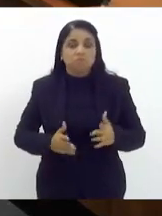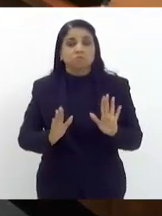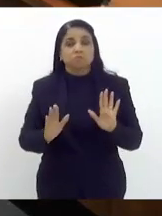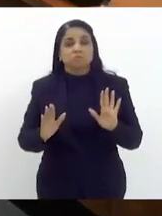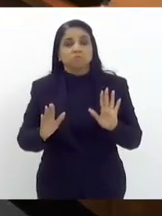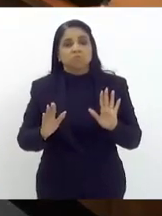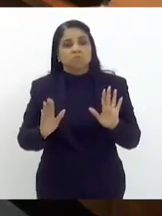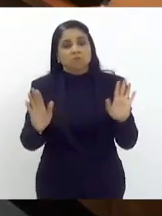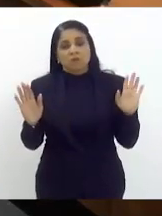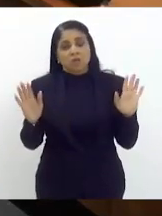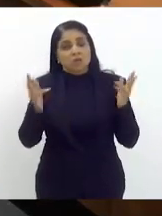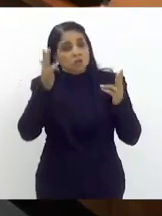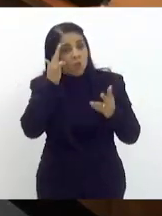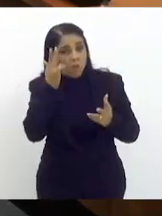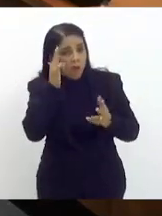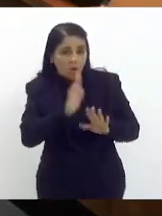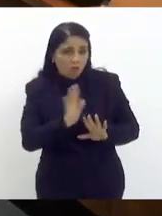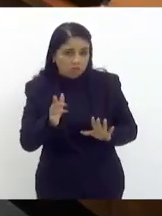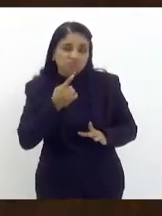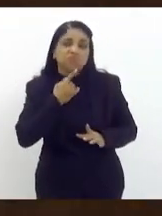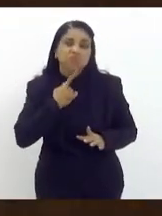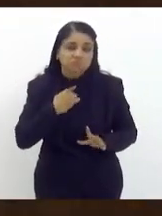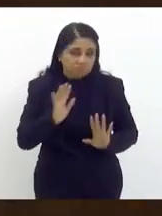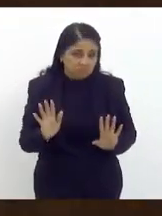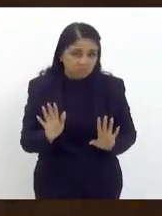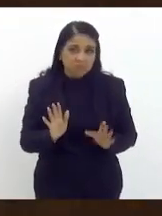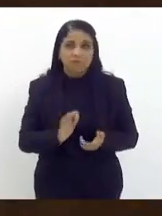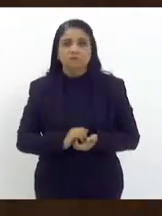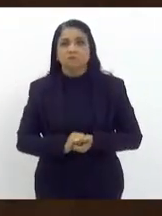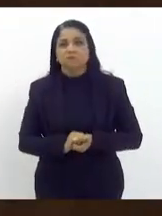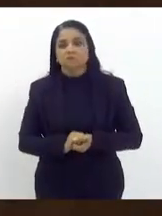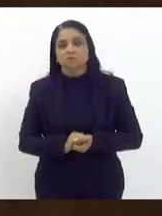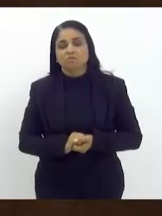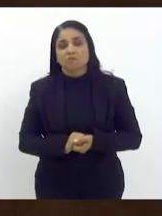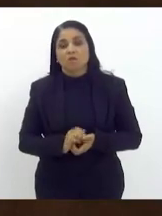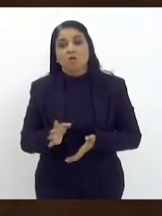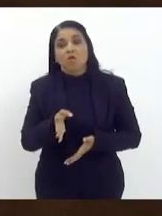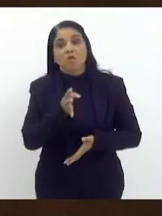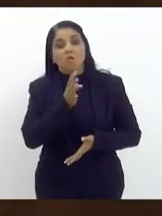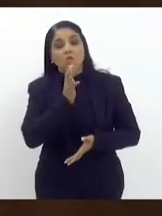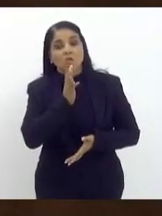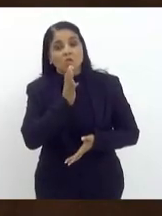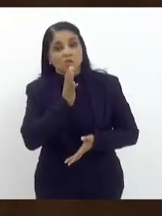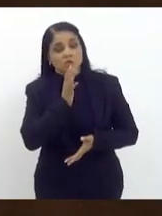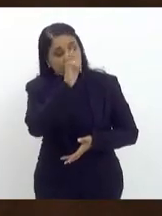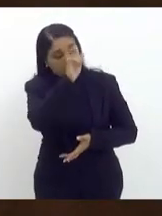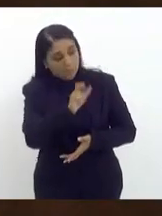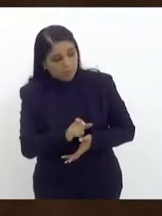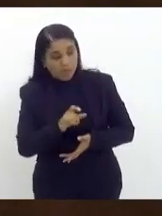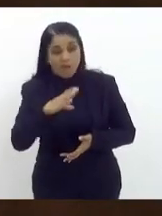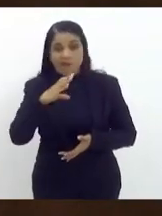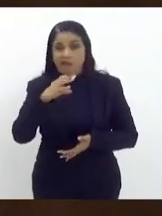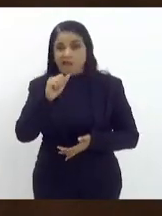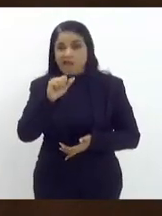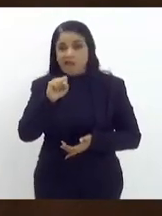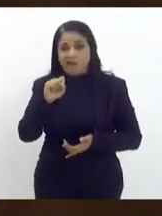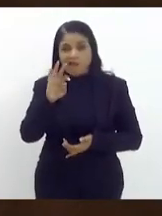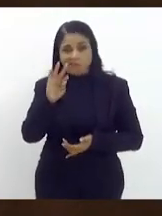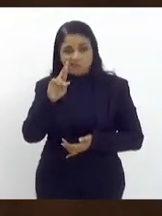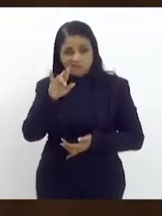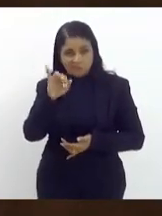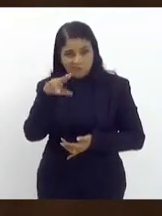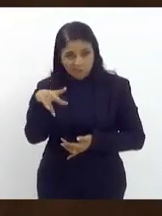assim o façam se assim o desejarem mas então conhecendo o castrinho e sabendo das suas posições